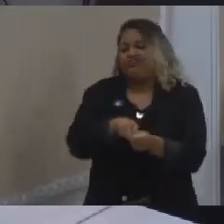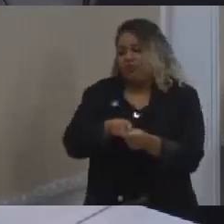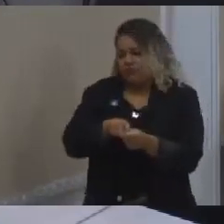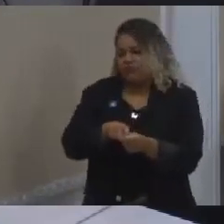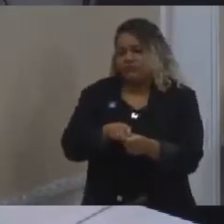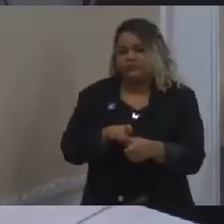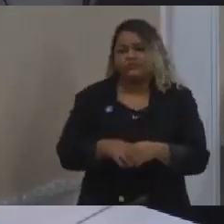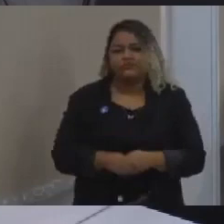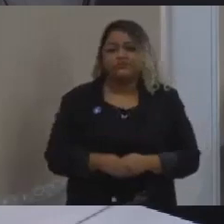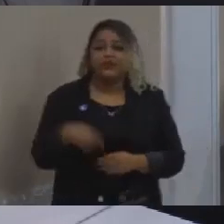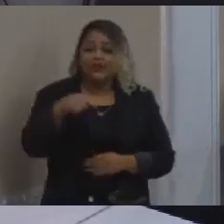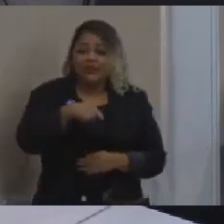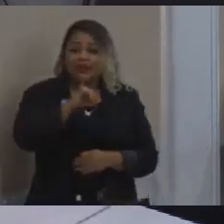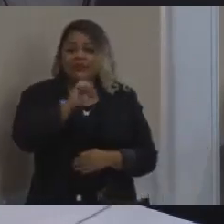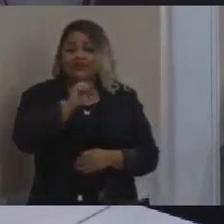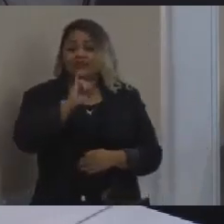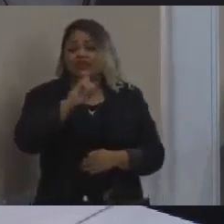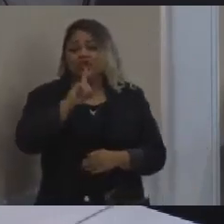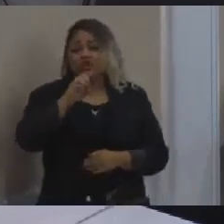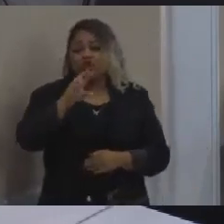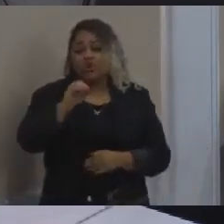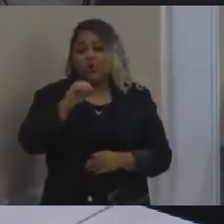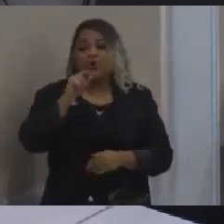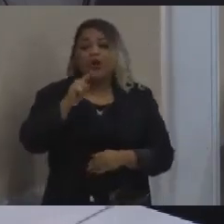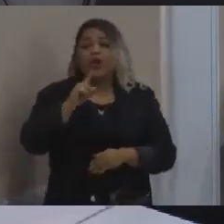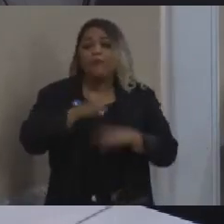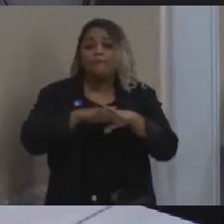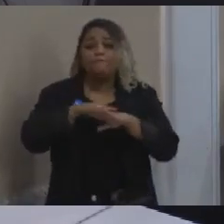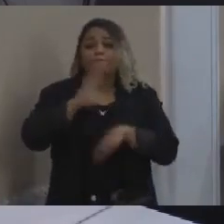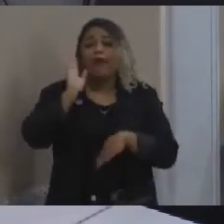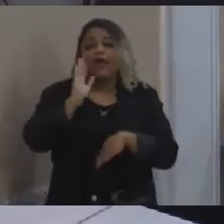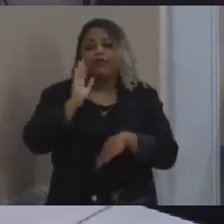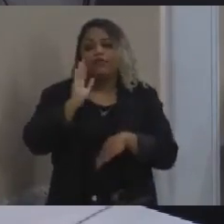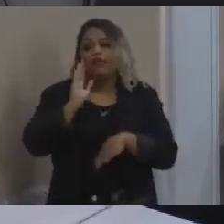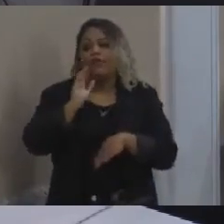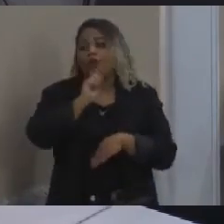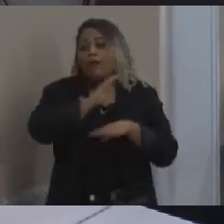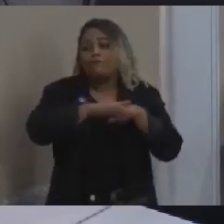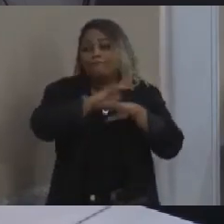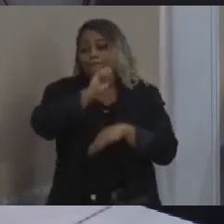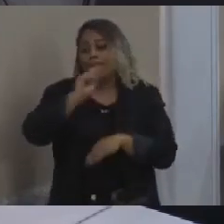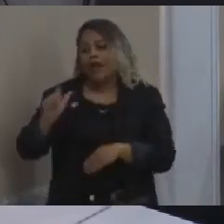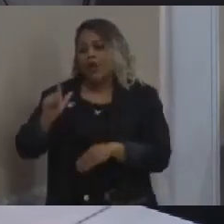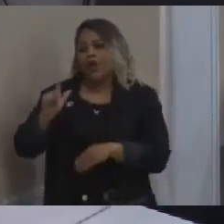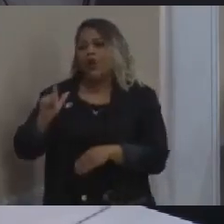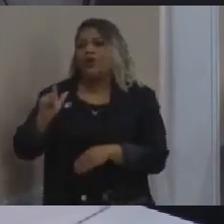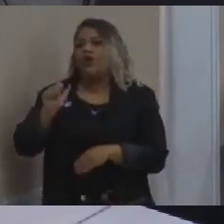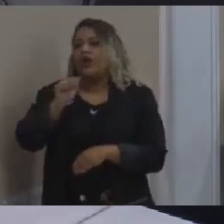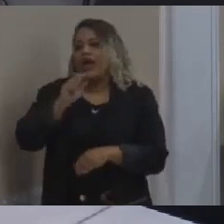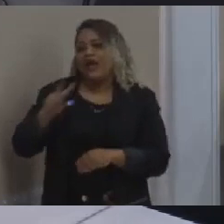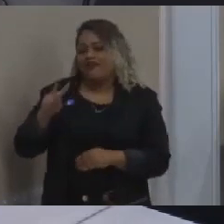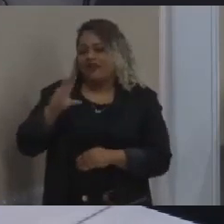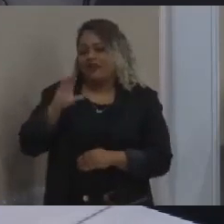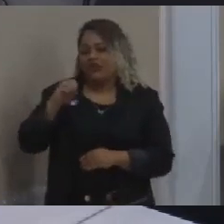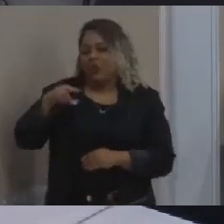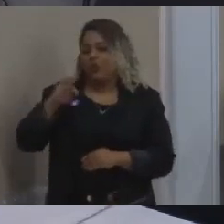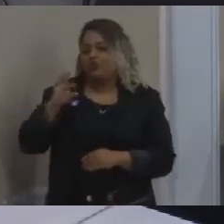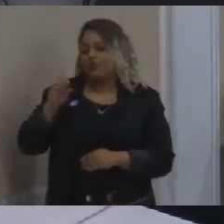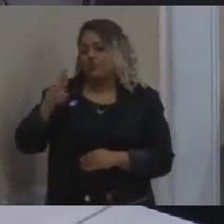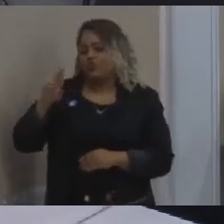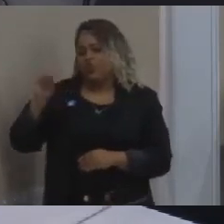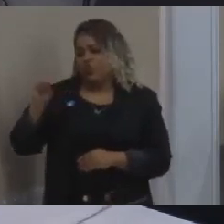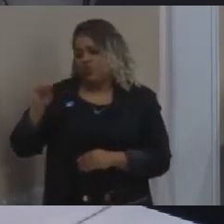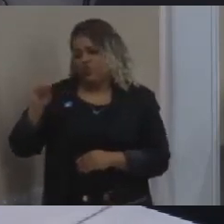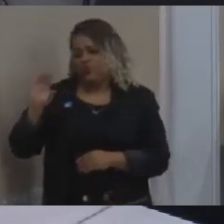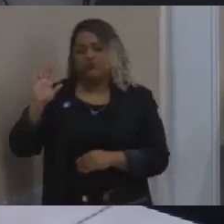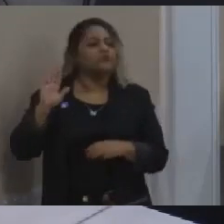Avenida do Contor. A gente não pode fazer uma ação lá que não gere, de fato, perspectiva... Não, então, peraí, então vamos diferenciar, vamos diferenciar. Eu